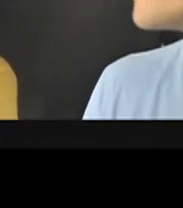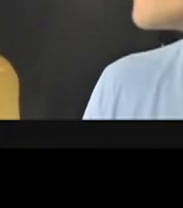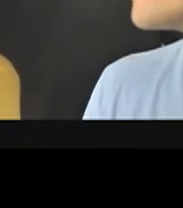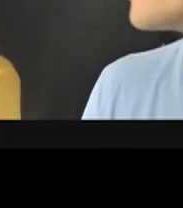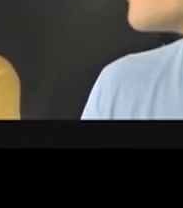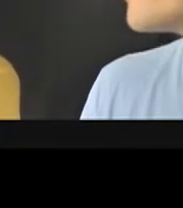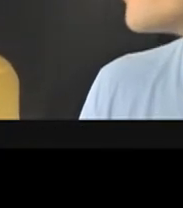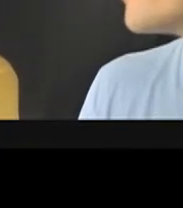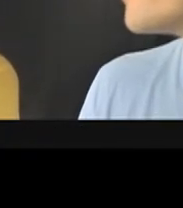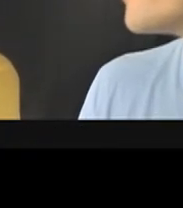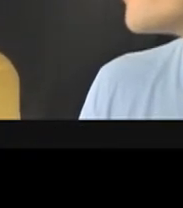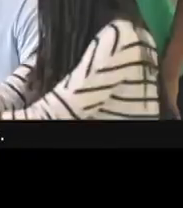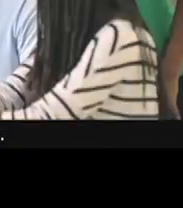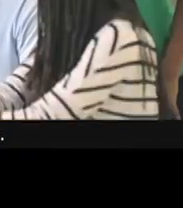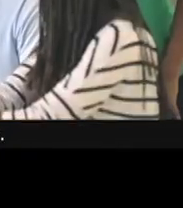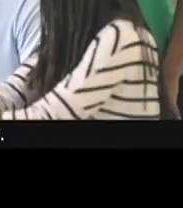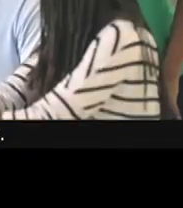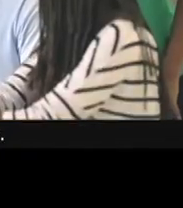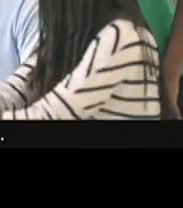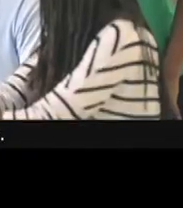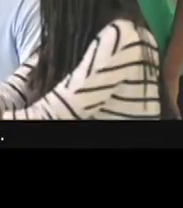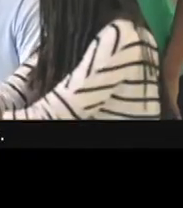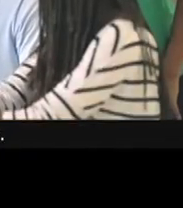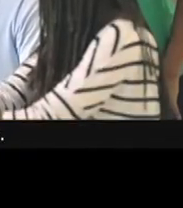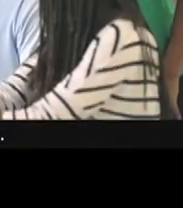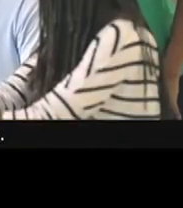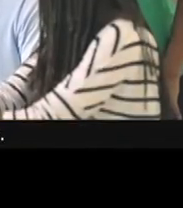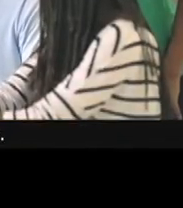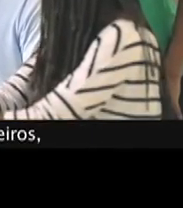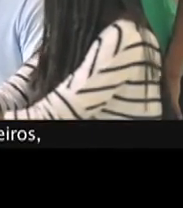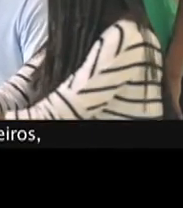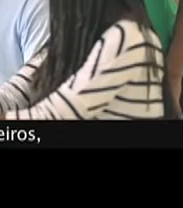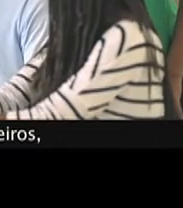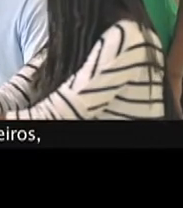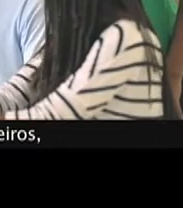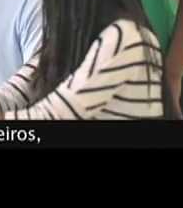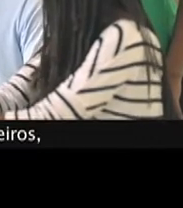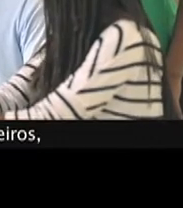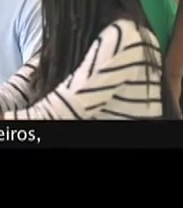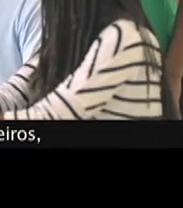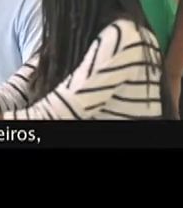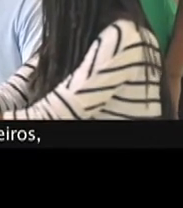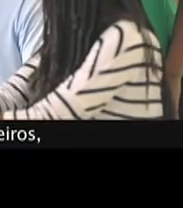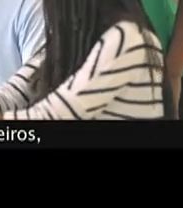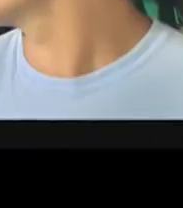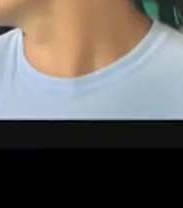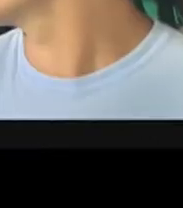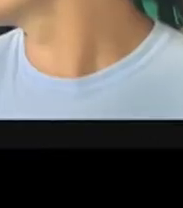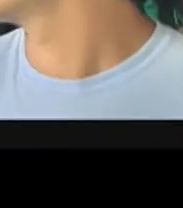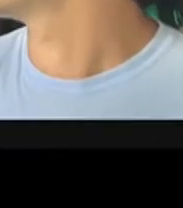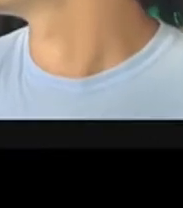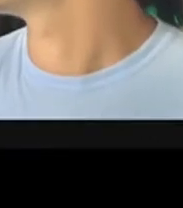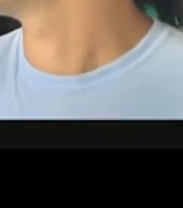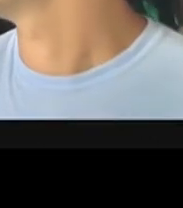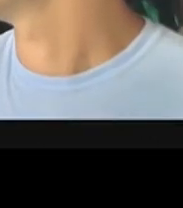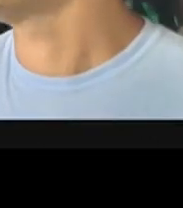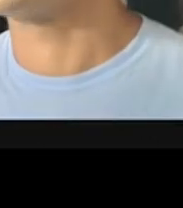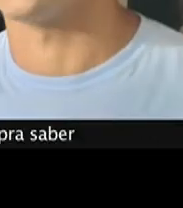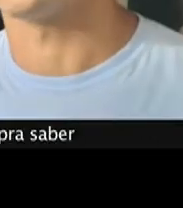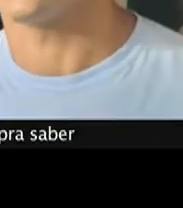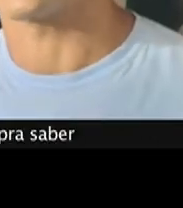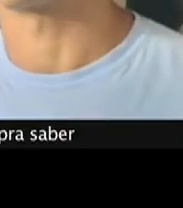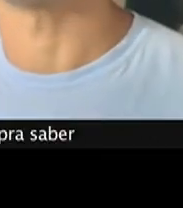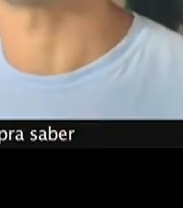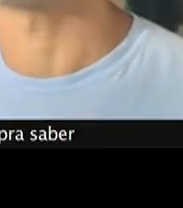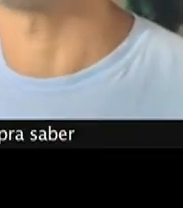encerramento da Copa das Confederações, mostrando todo o nosso talento. O programa é para todos os brasileiros. Basta ser maior de idade.